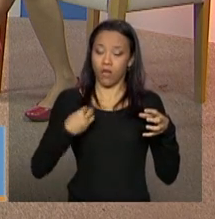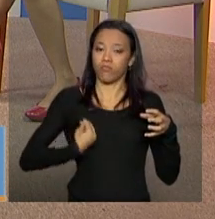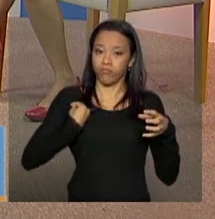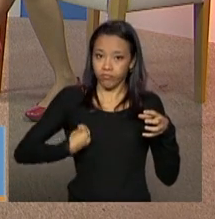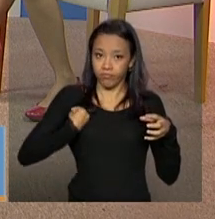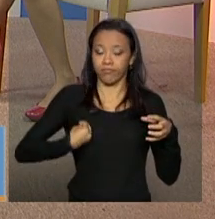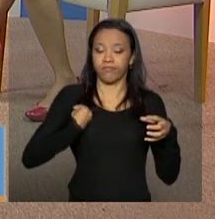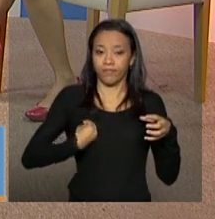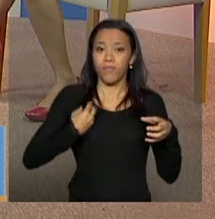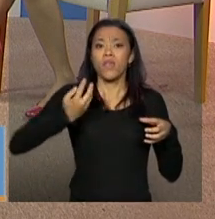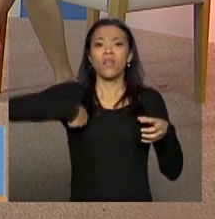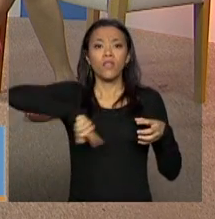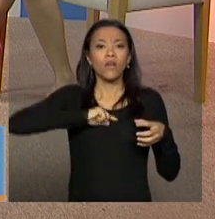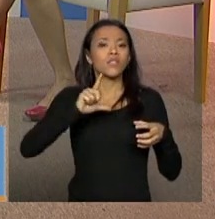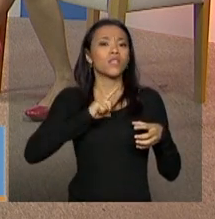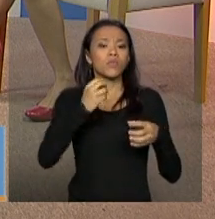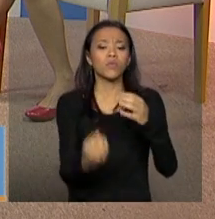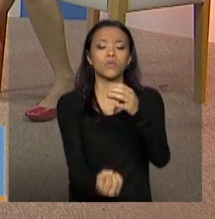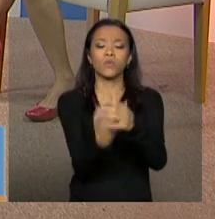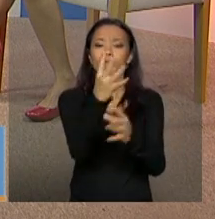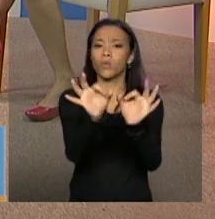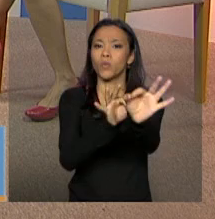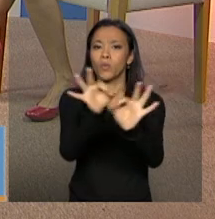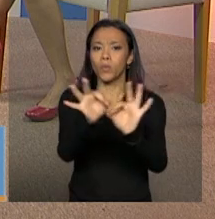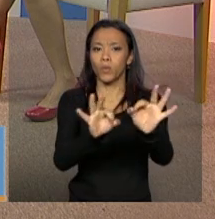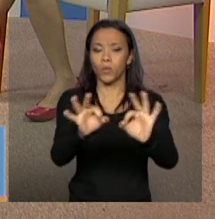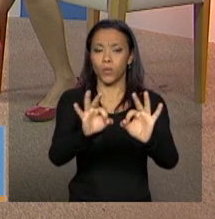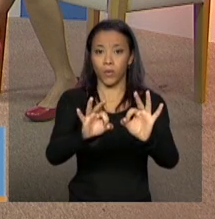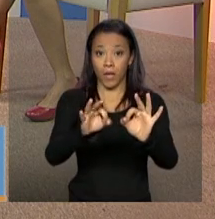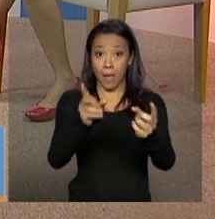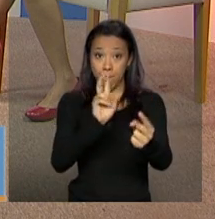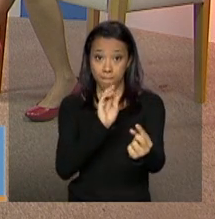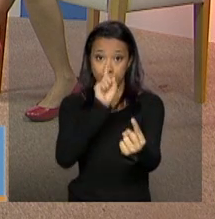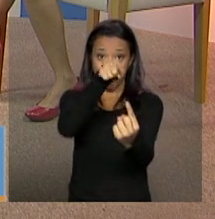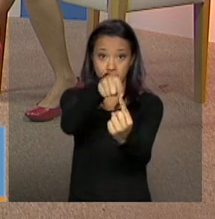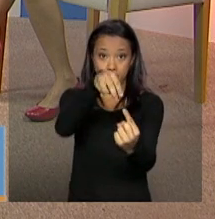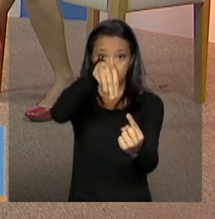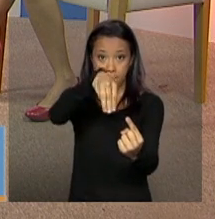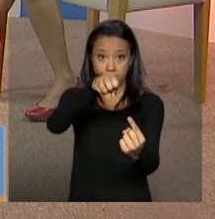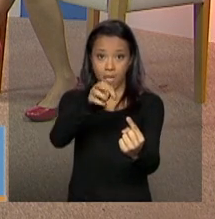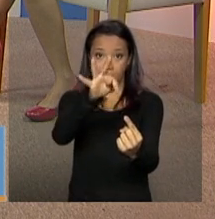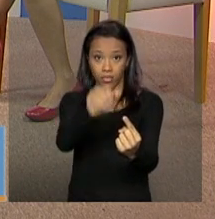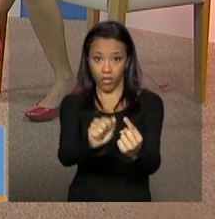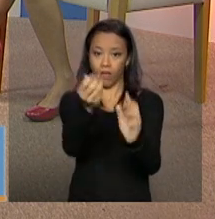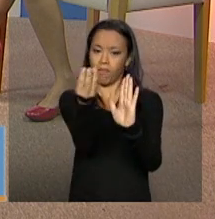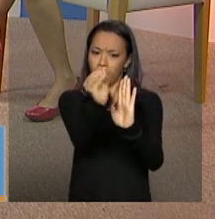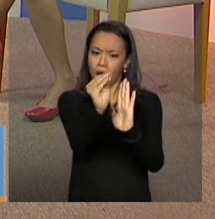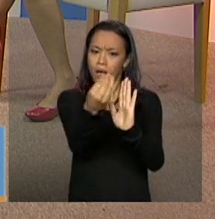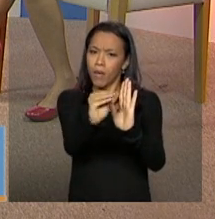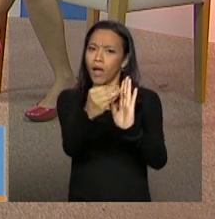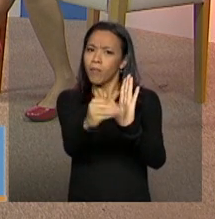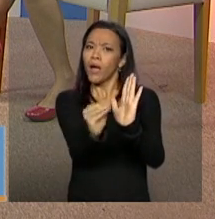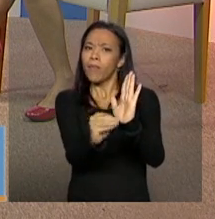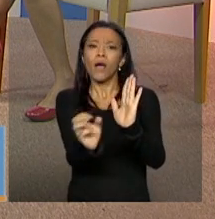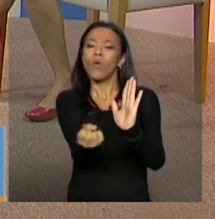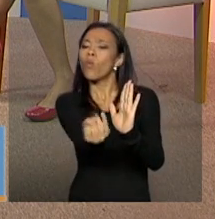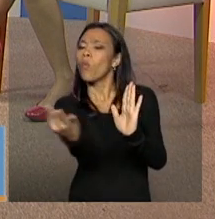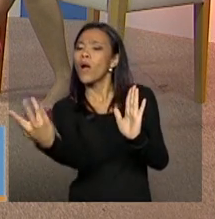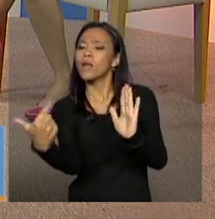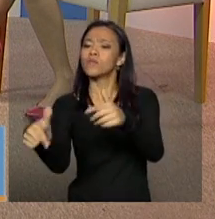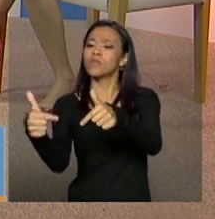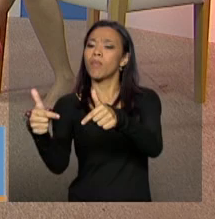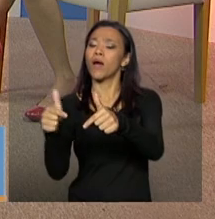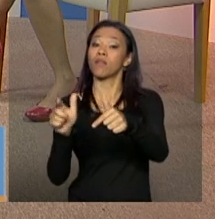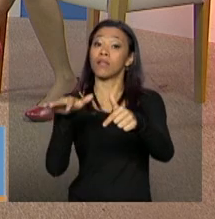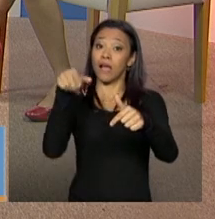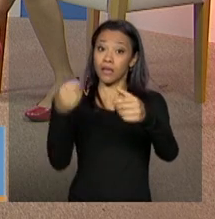tem instituído essas metas que devem ser postas, como, por exemplo, quais os serviços devem ser implantados nas regiões A, B, C,